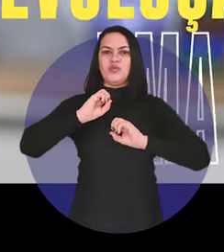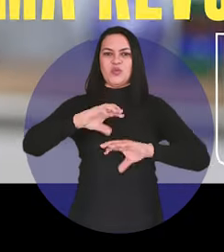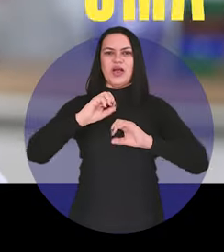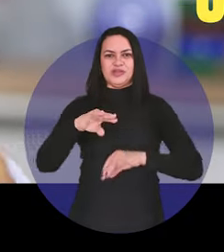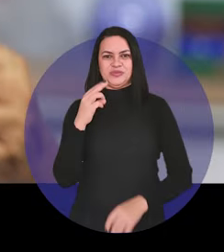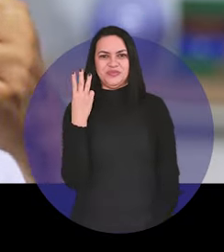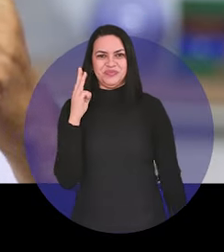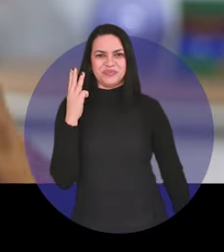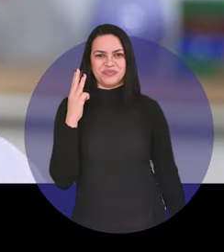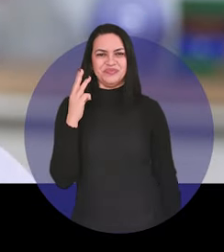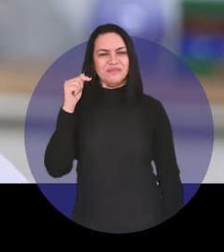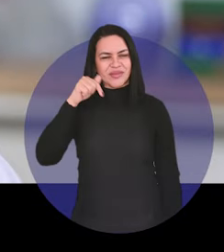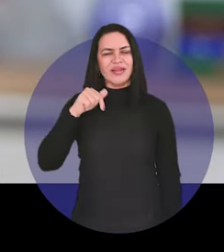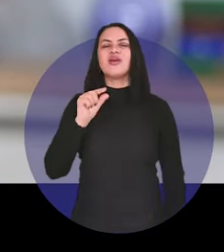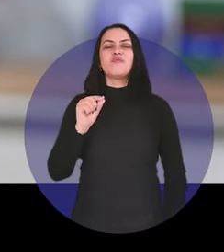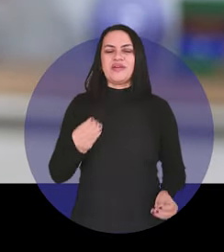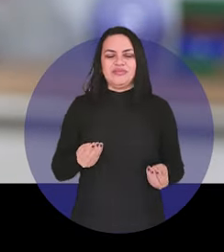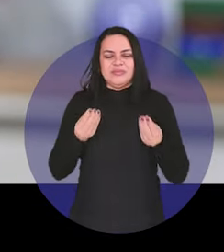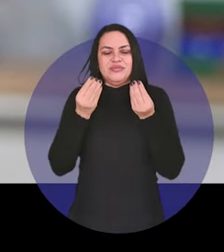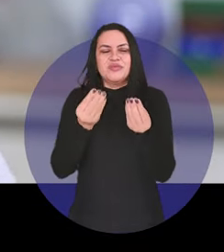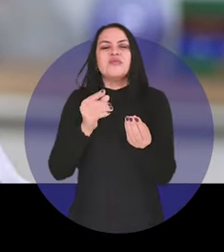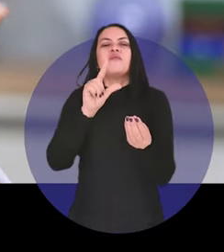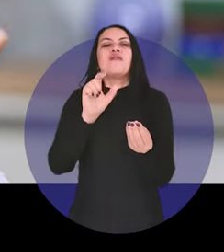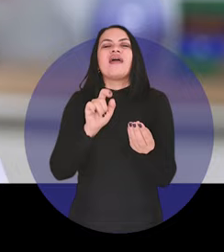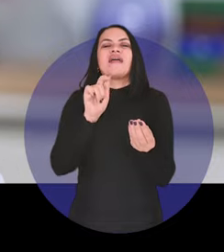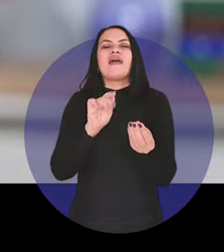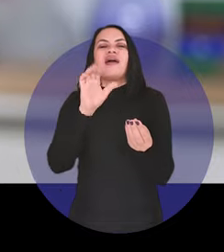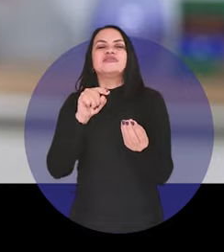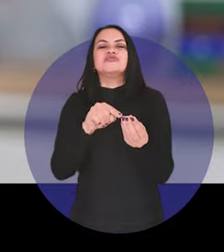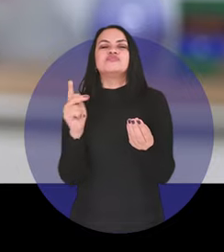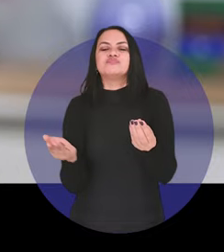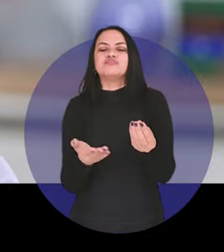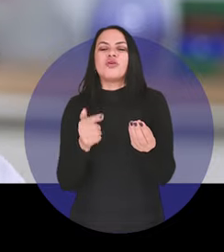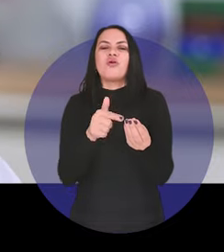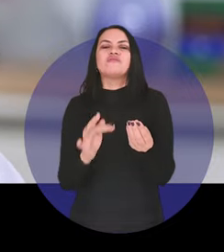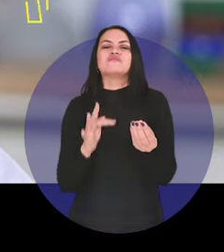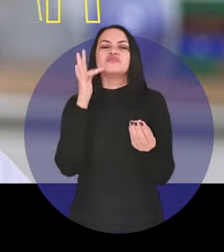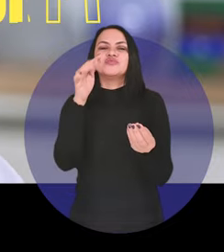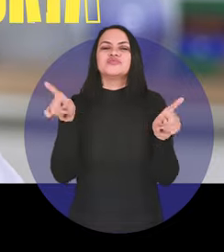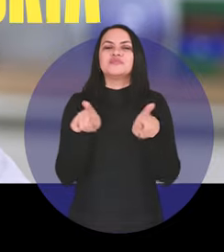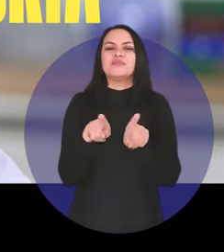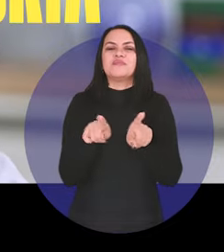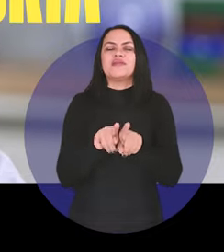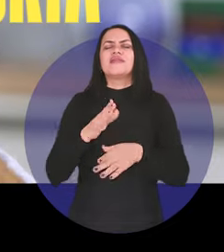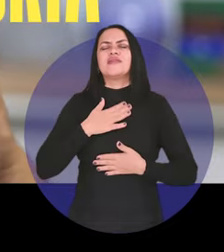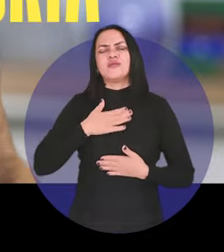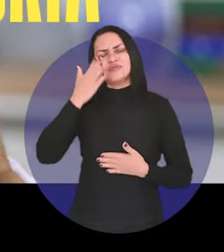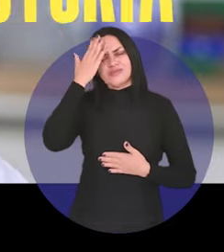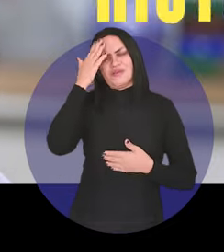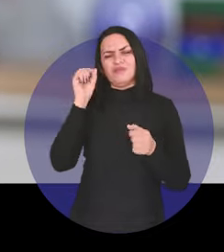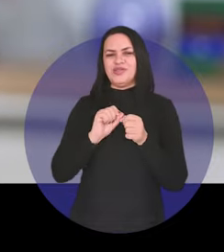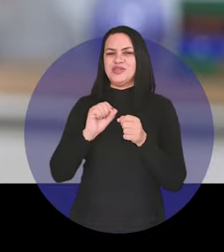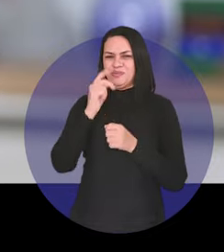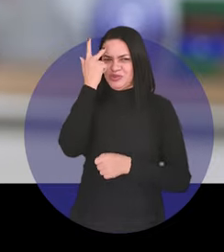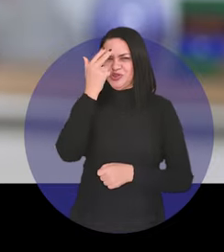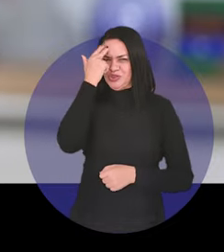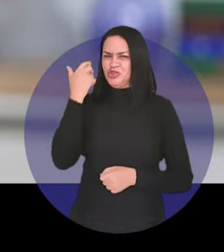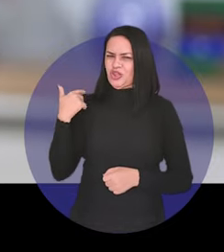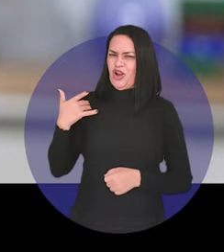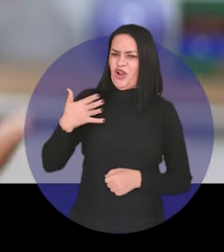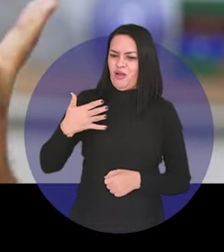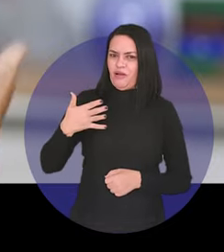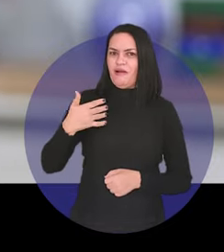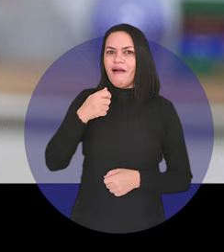do Maranhão e esse é um legado para o presente e para o futuro. Sei que fizemos história, mas ainda